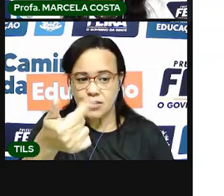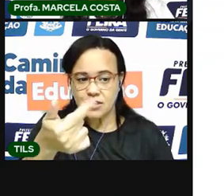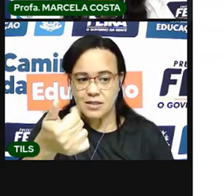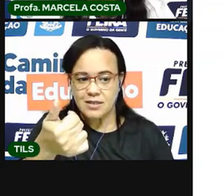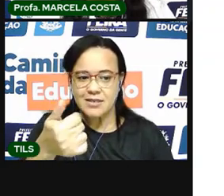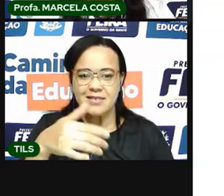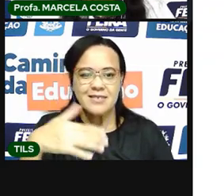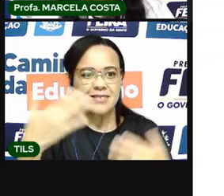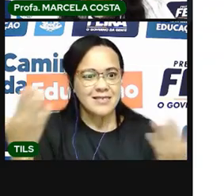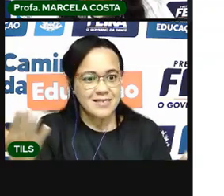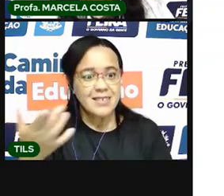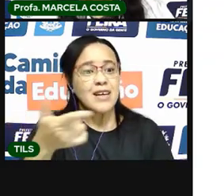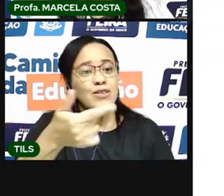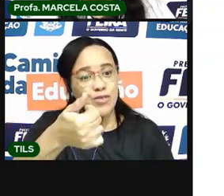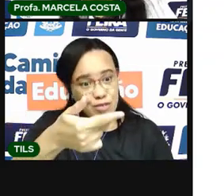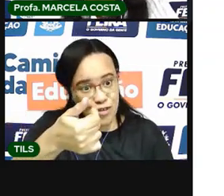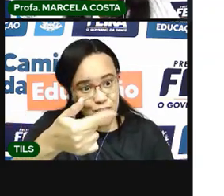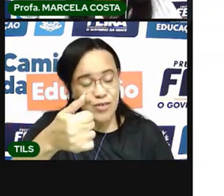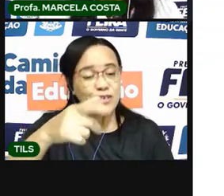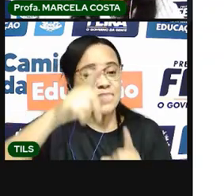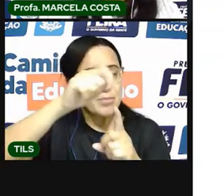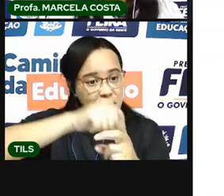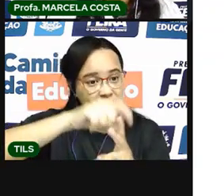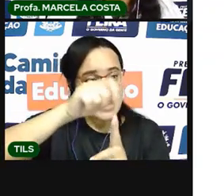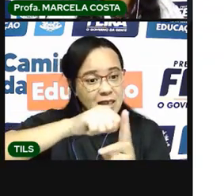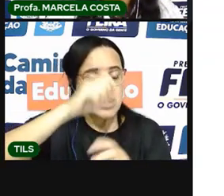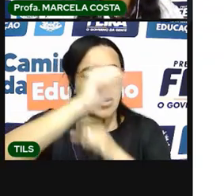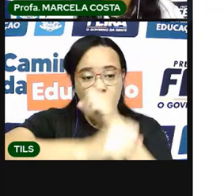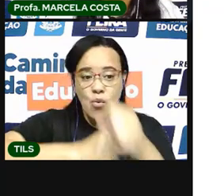doze. Doze meses, um ano tem.